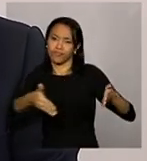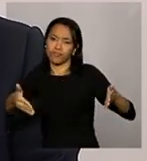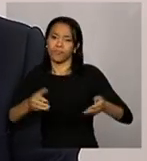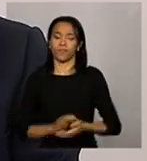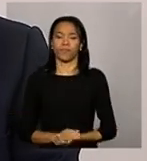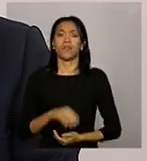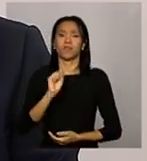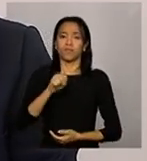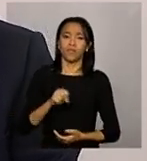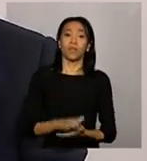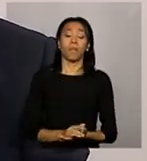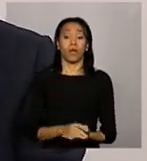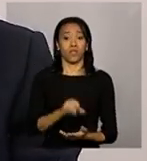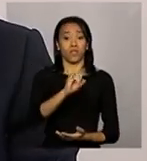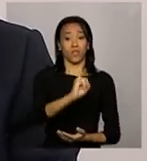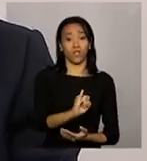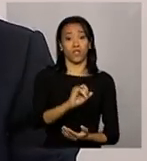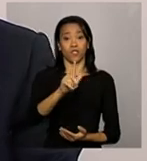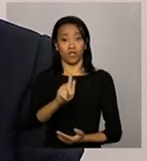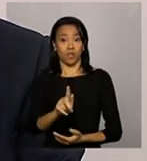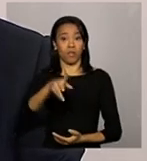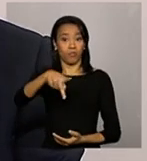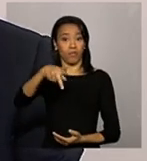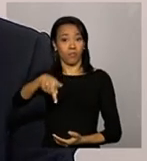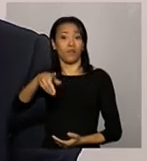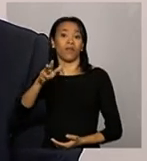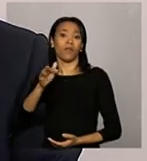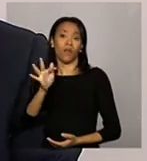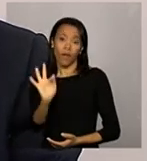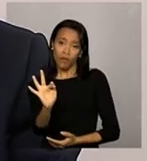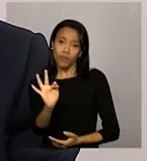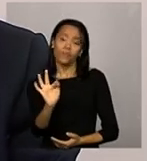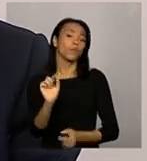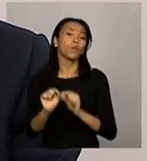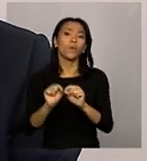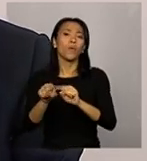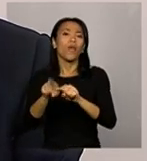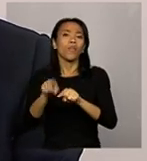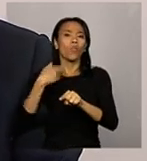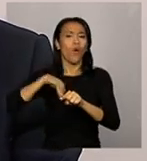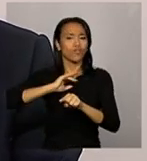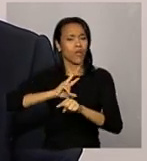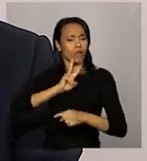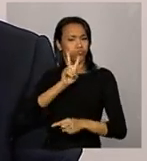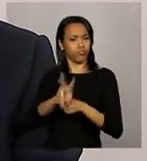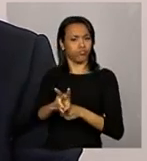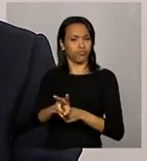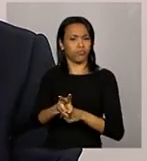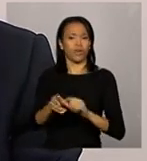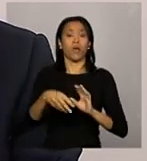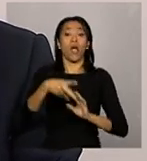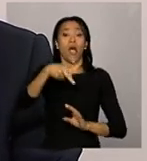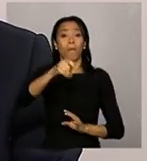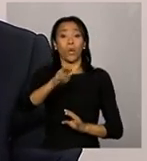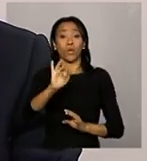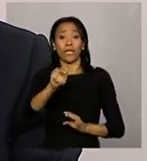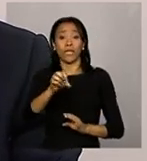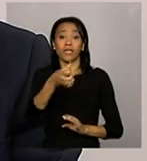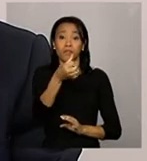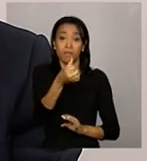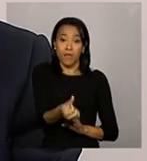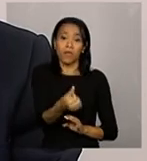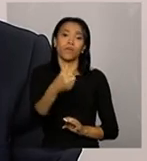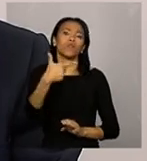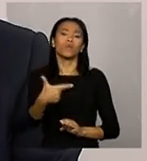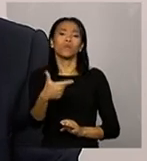IGDPBF, que é diferente do IGD suas, mas para o IGDPBF, nós também acompanhávamos a portaria SNAS 625 de